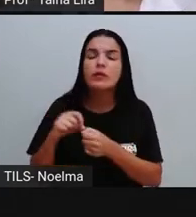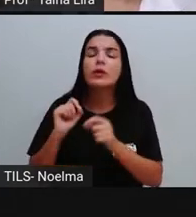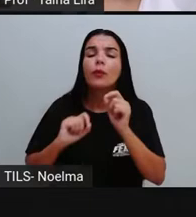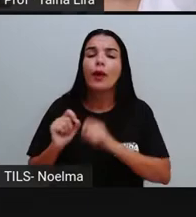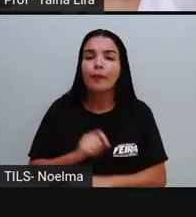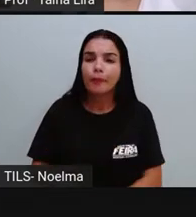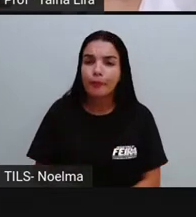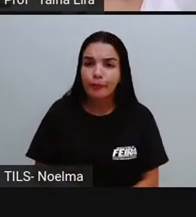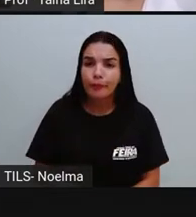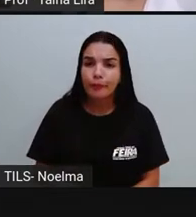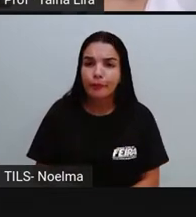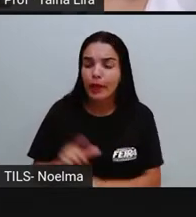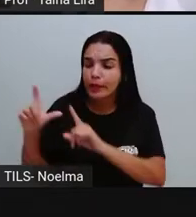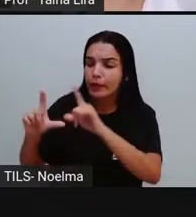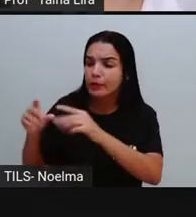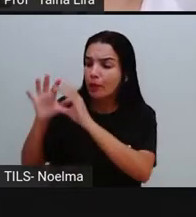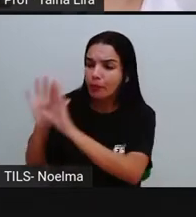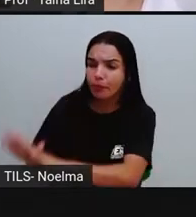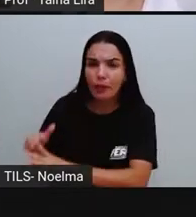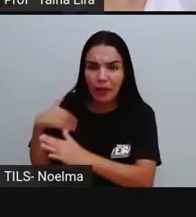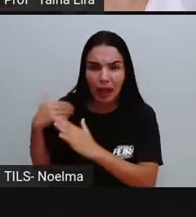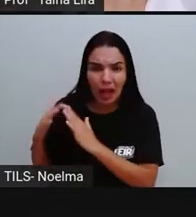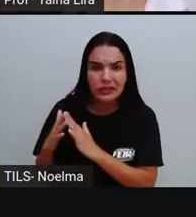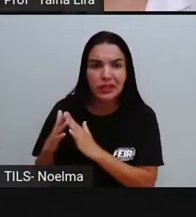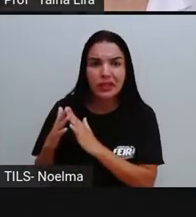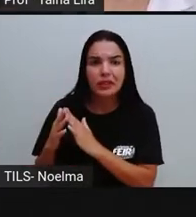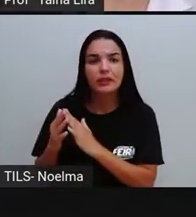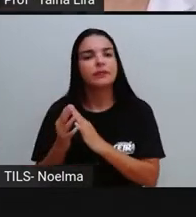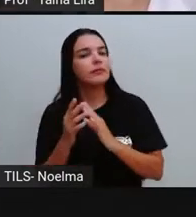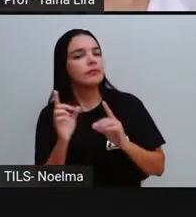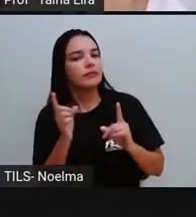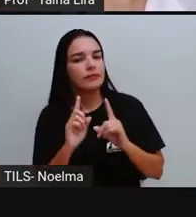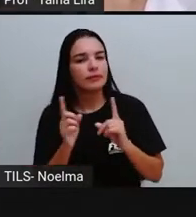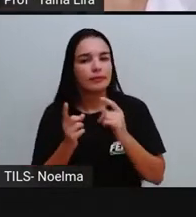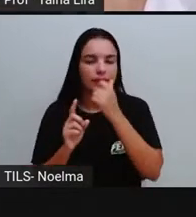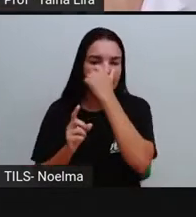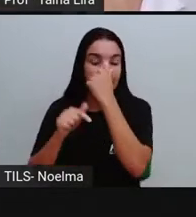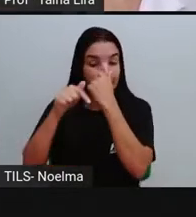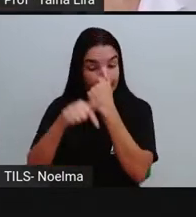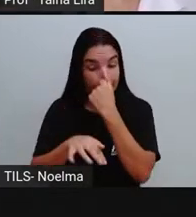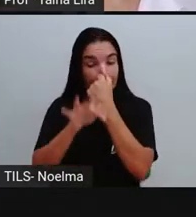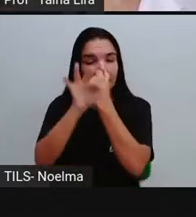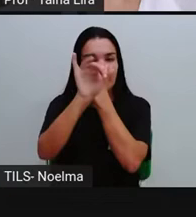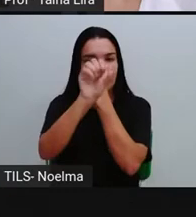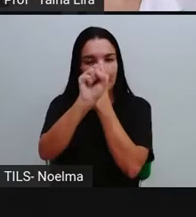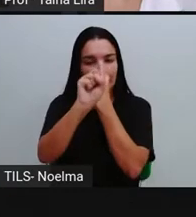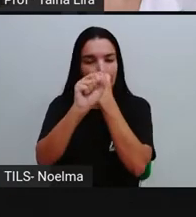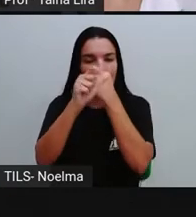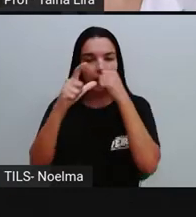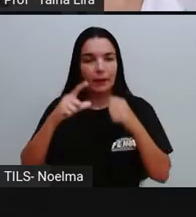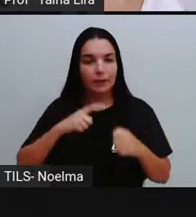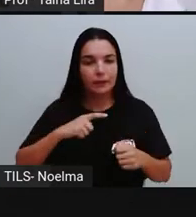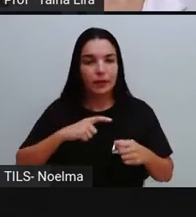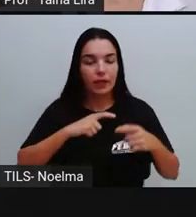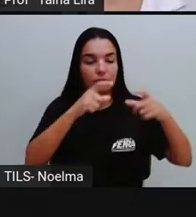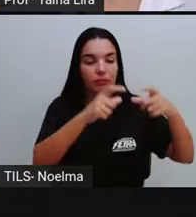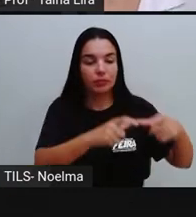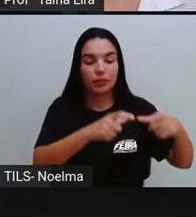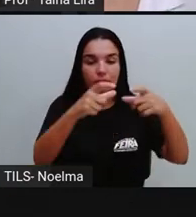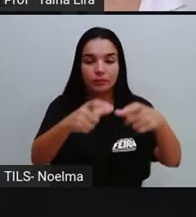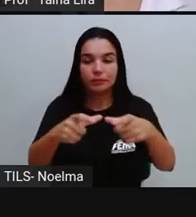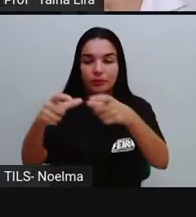essa televisão? Eu vou deixar aqui na minha casa, em Feira de Santana, existem pontos, né, de coleta